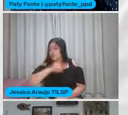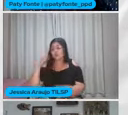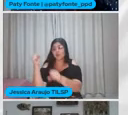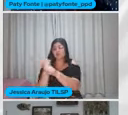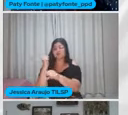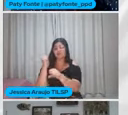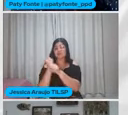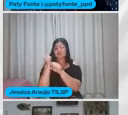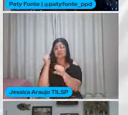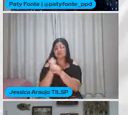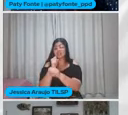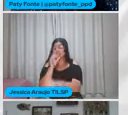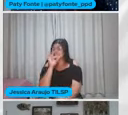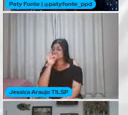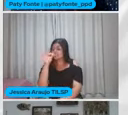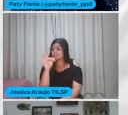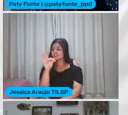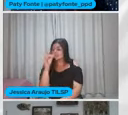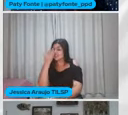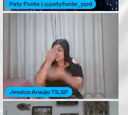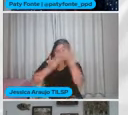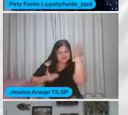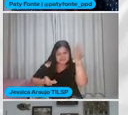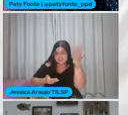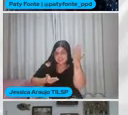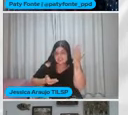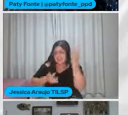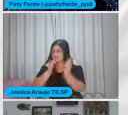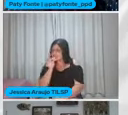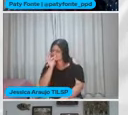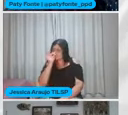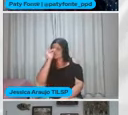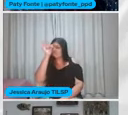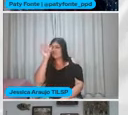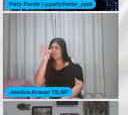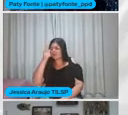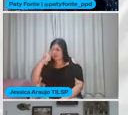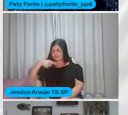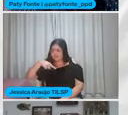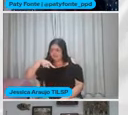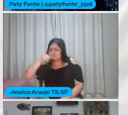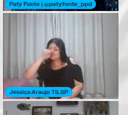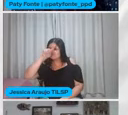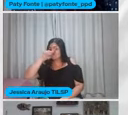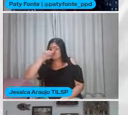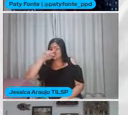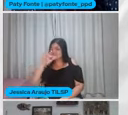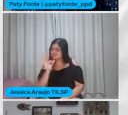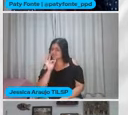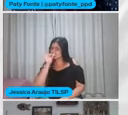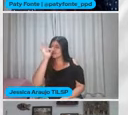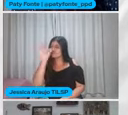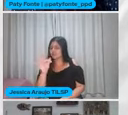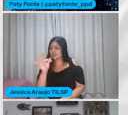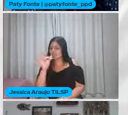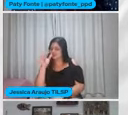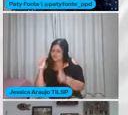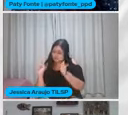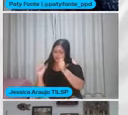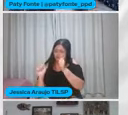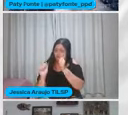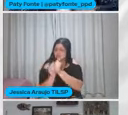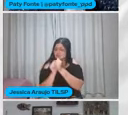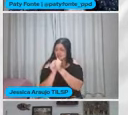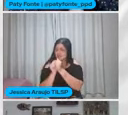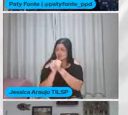Esperançar É não desistir Esperançar É levar adiante Esperançar É juntar-se Com